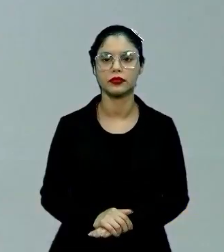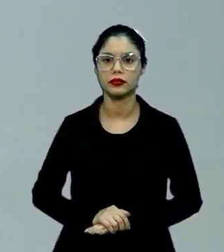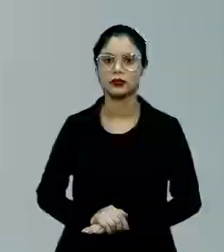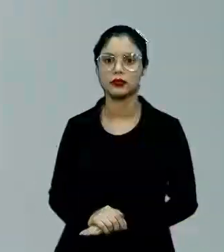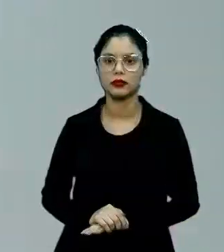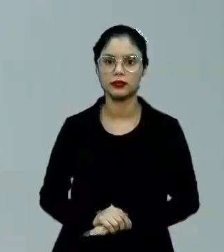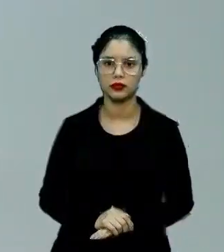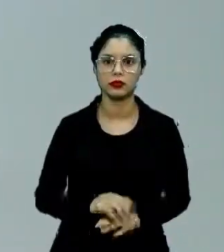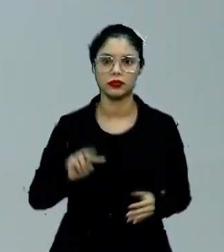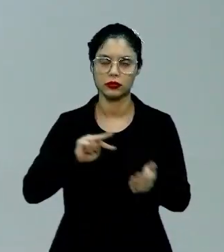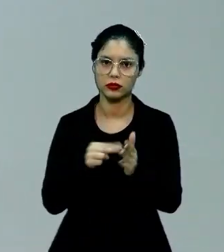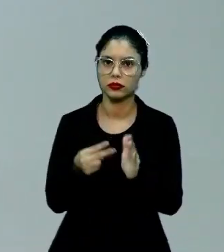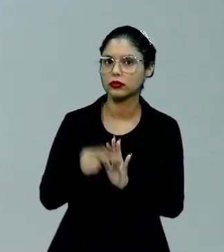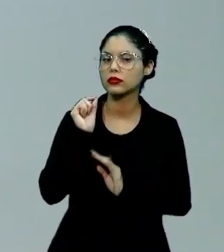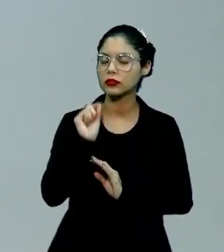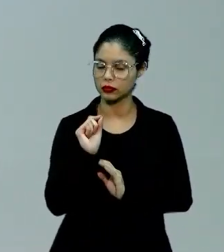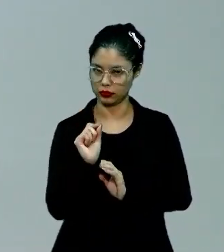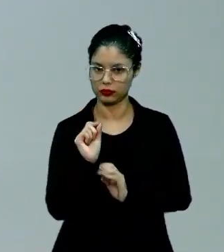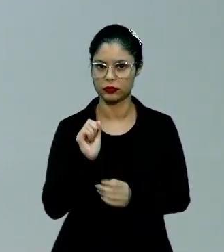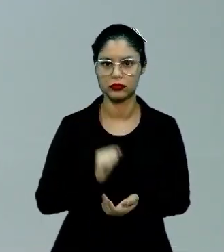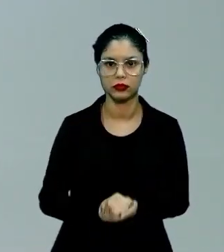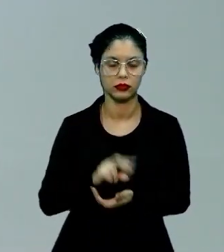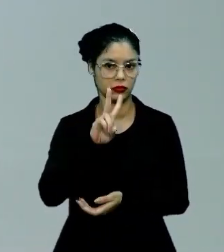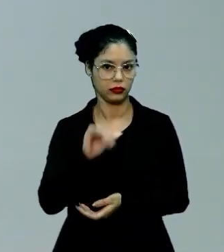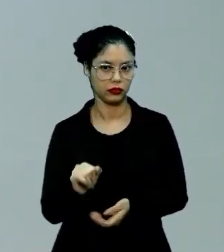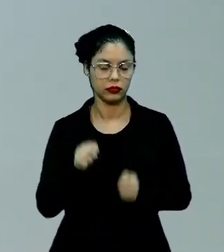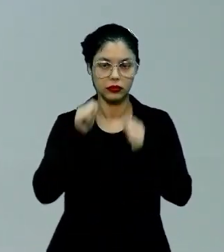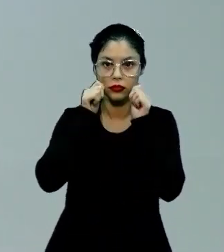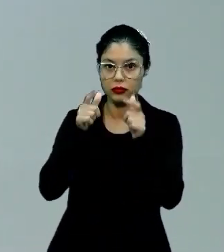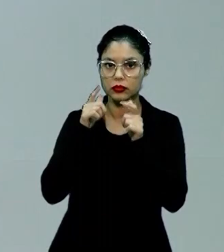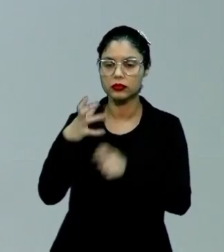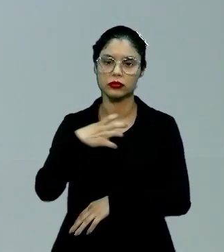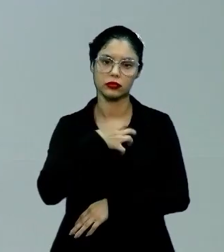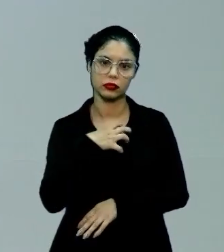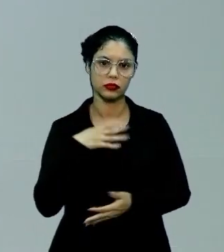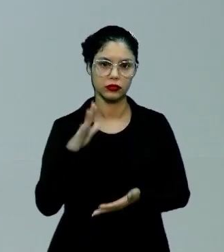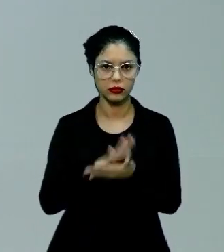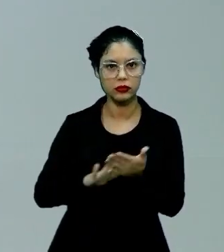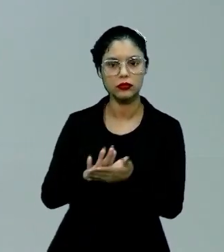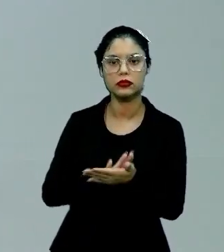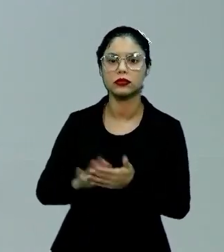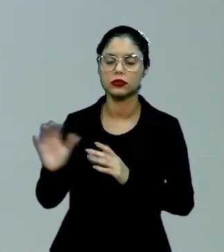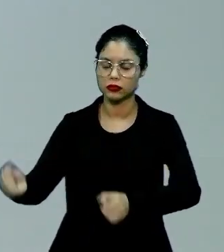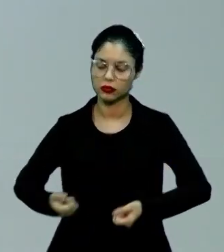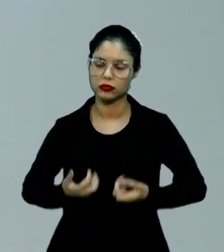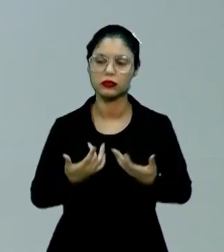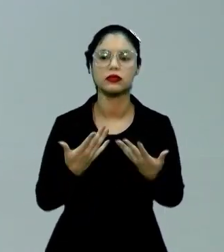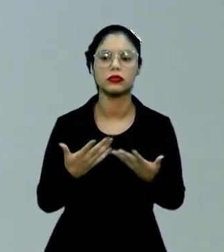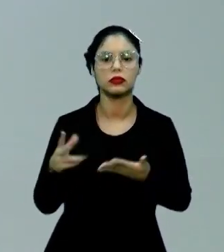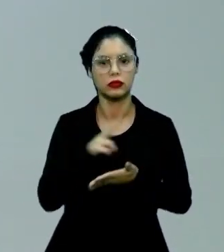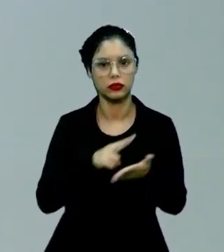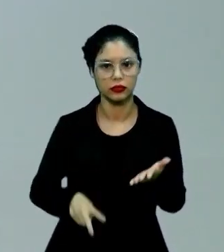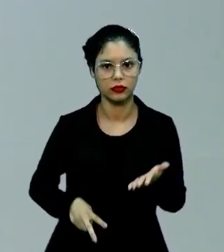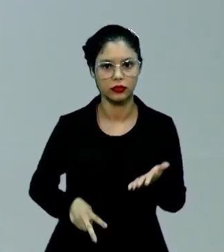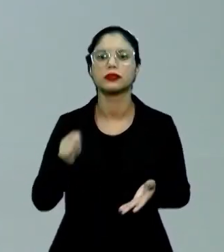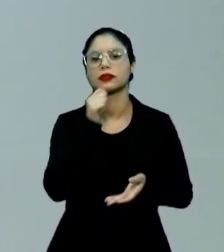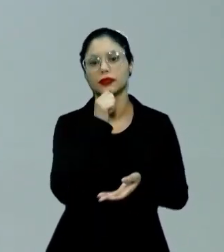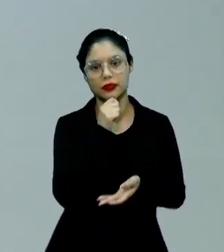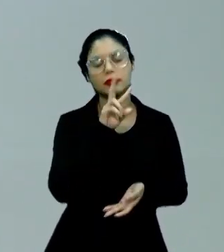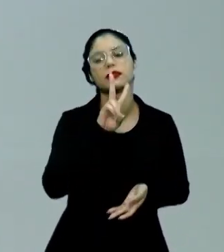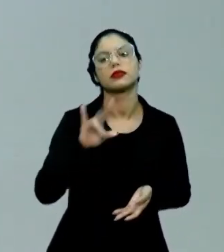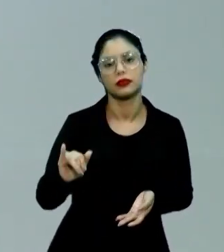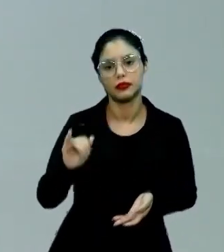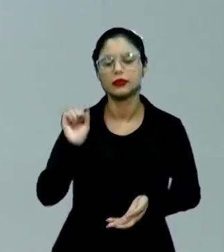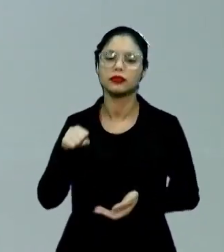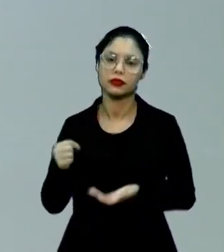Isso não significa dizer que não vai despertar nenhum sentimento, nenhuma emoção ali naquele leitor. Obviamente que vai,